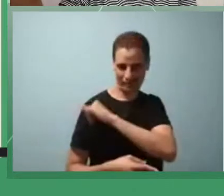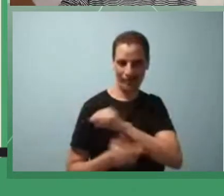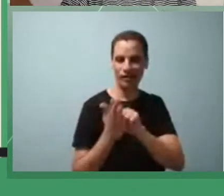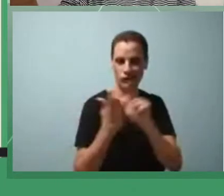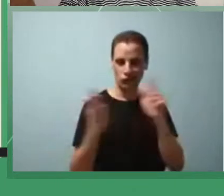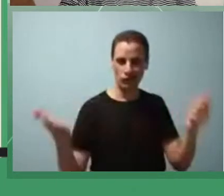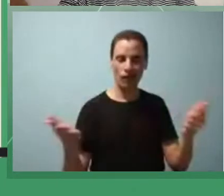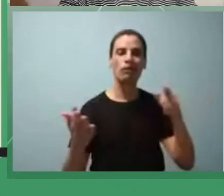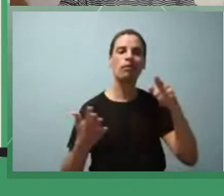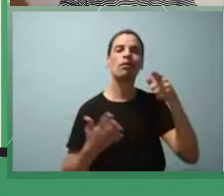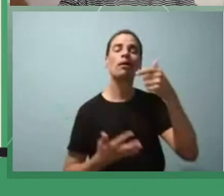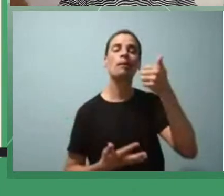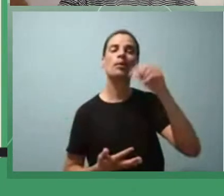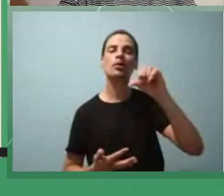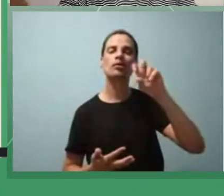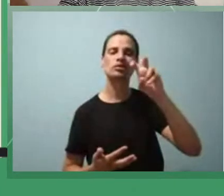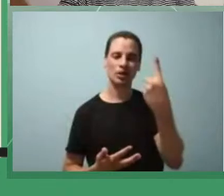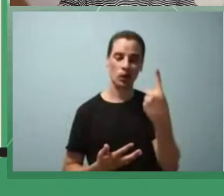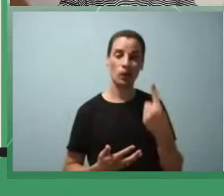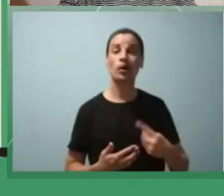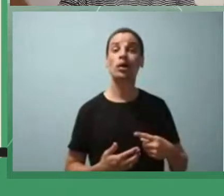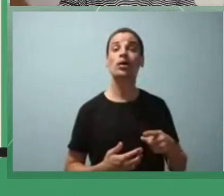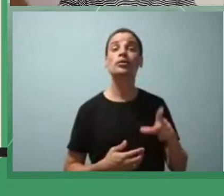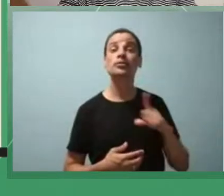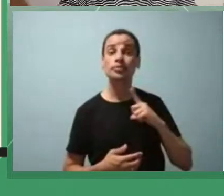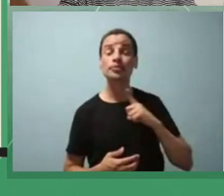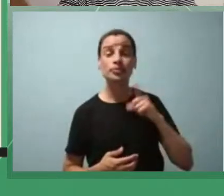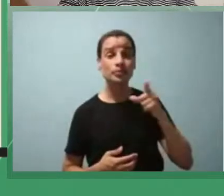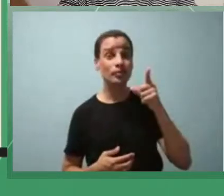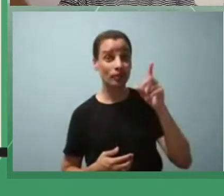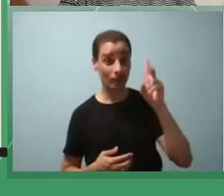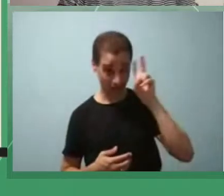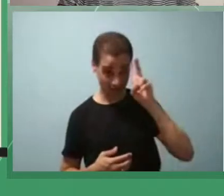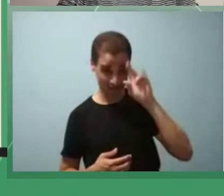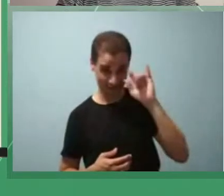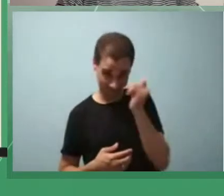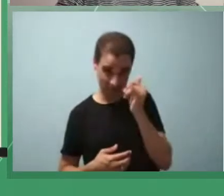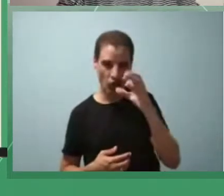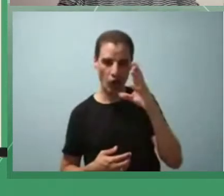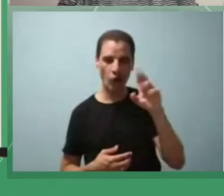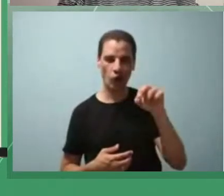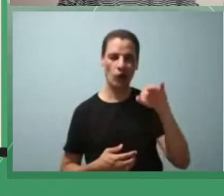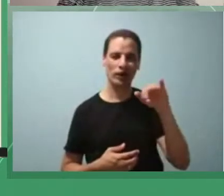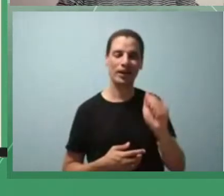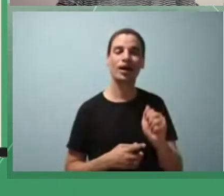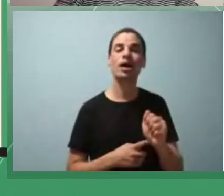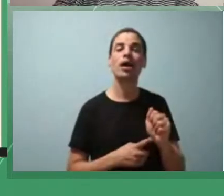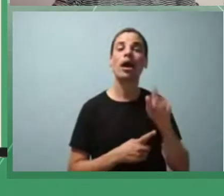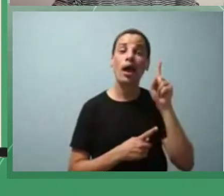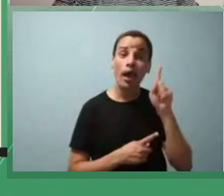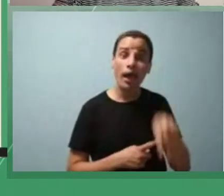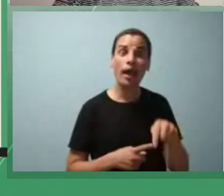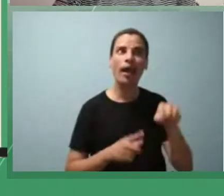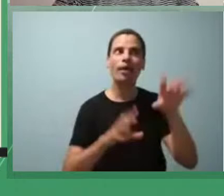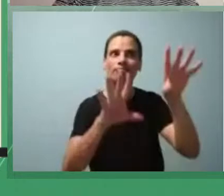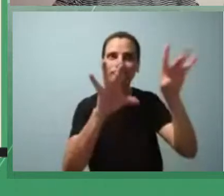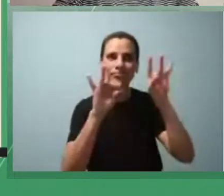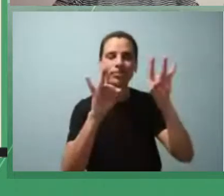assim mesmo lá na publicação do site essa crônica foi tirada no site Portal da Crônica Brasileira